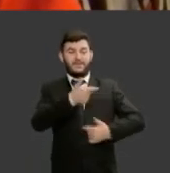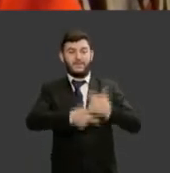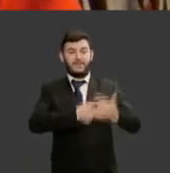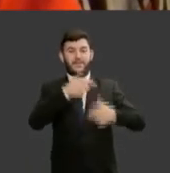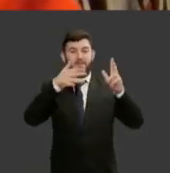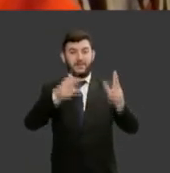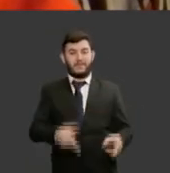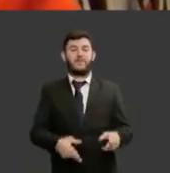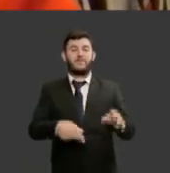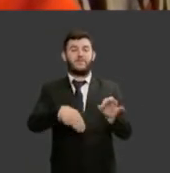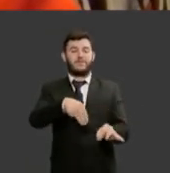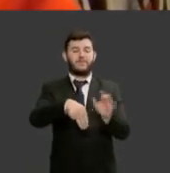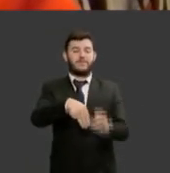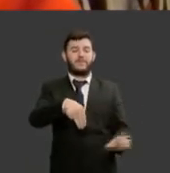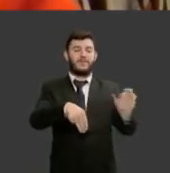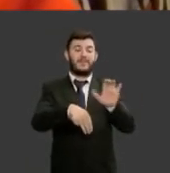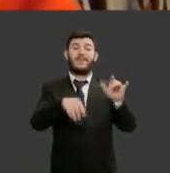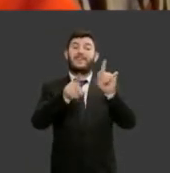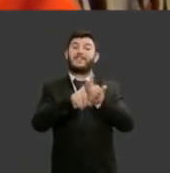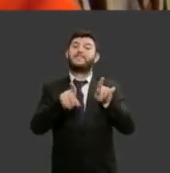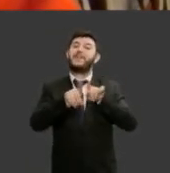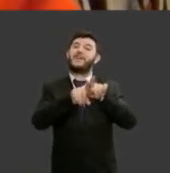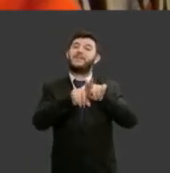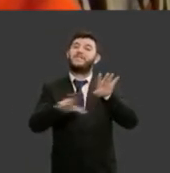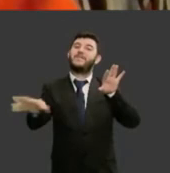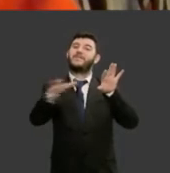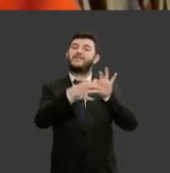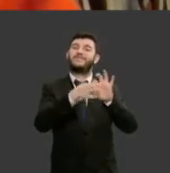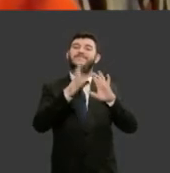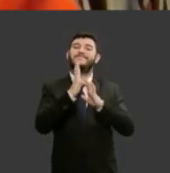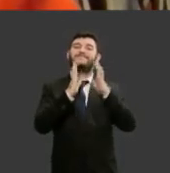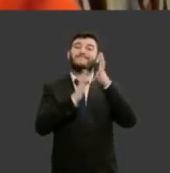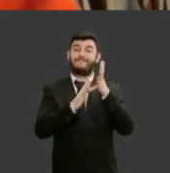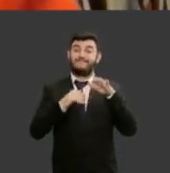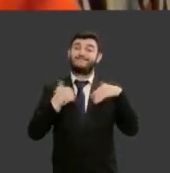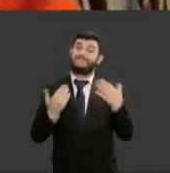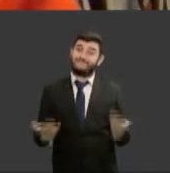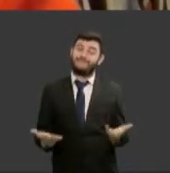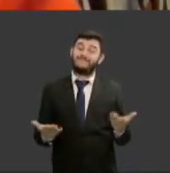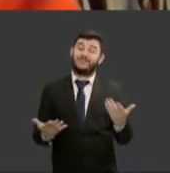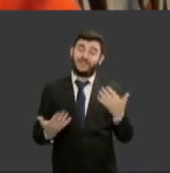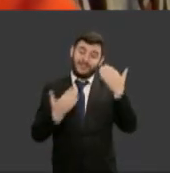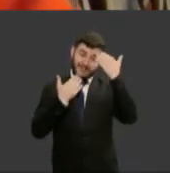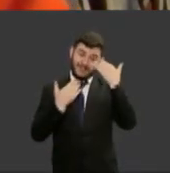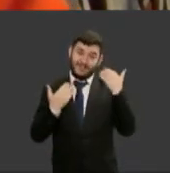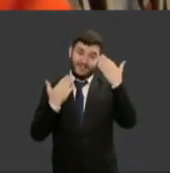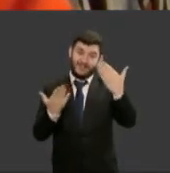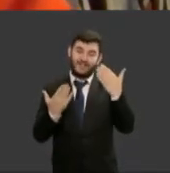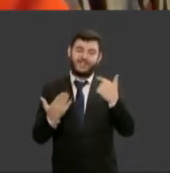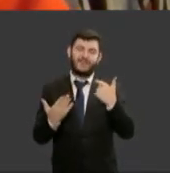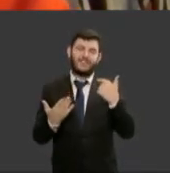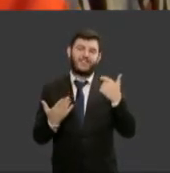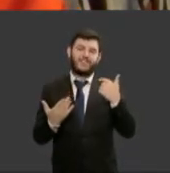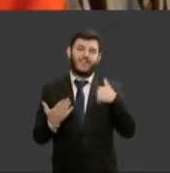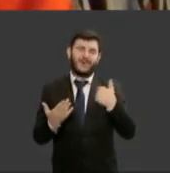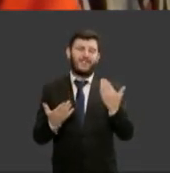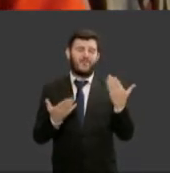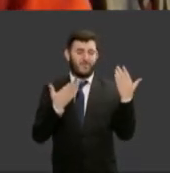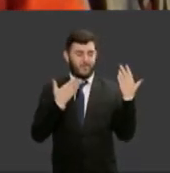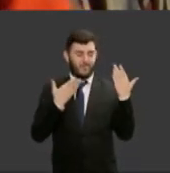uma honra eu quero agradecer o convite a honra do convite para participar desse evento